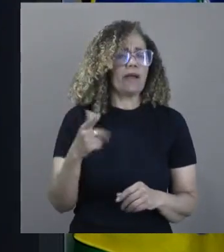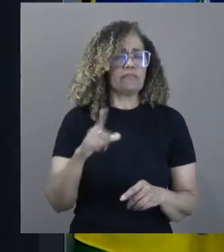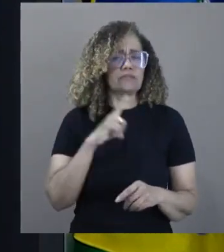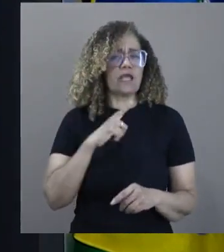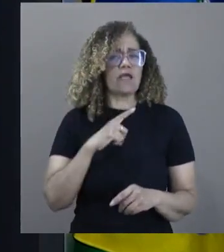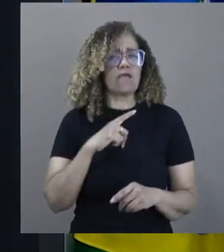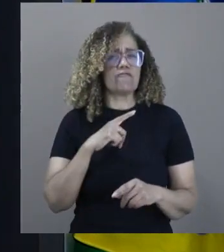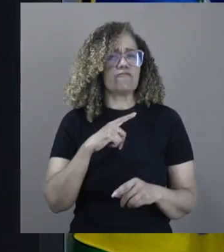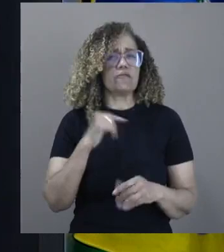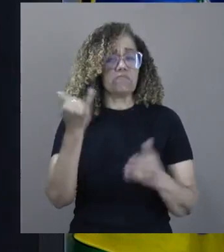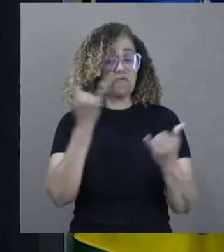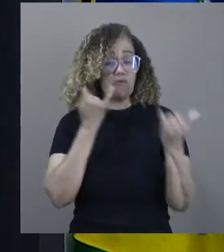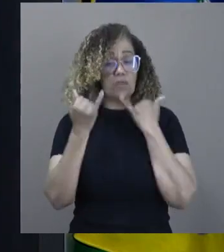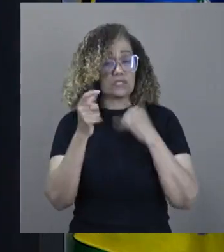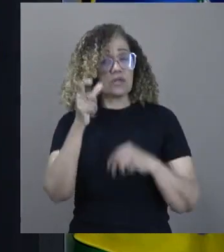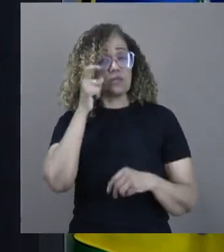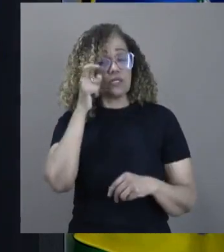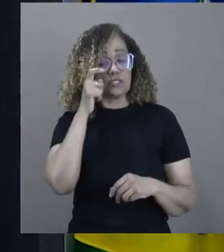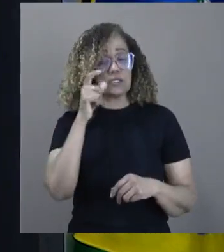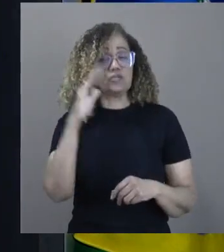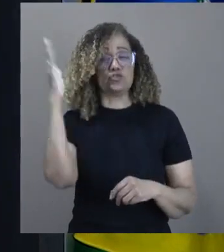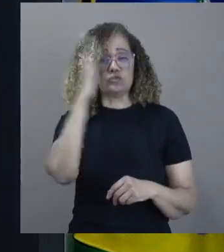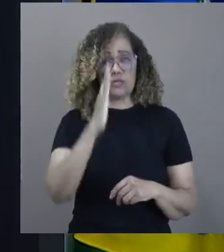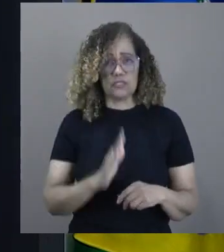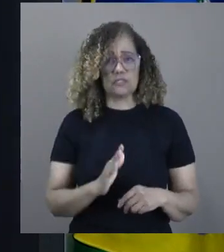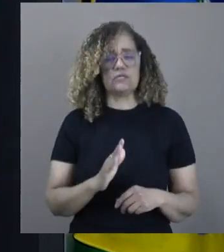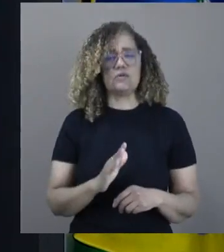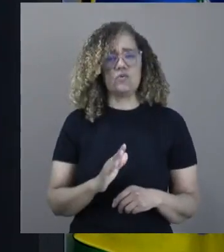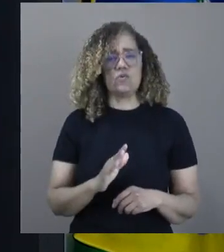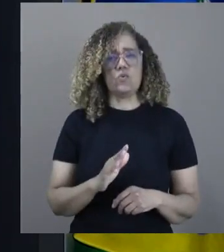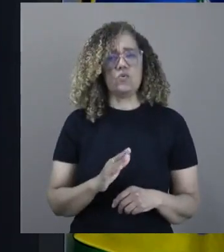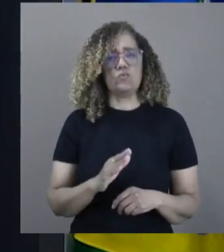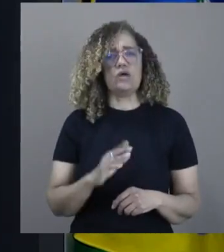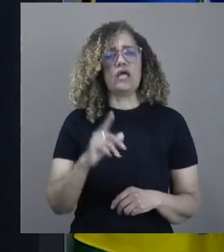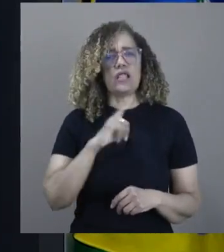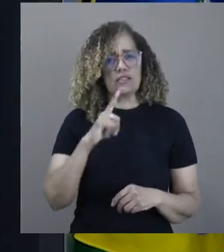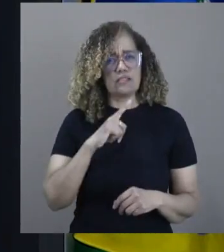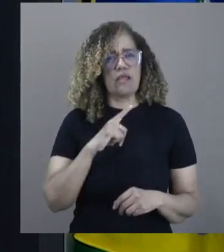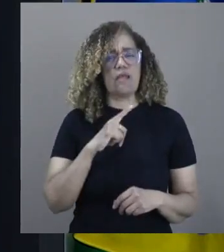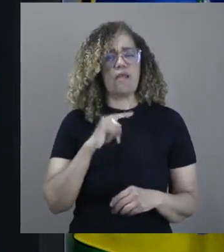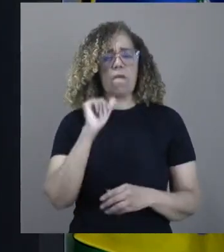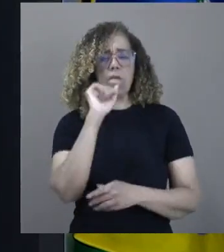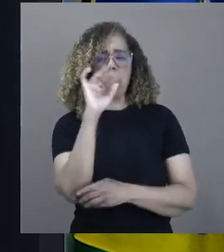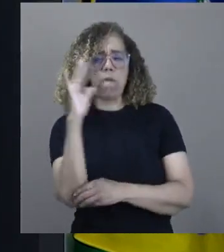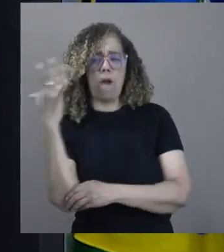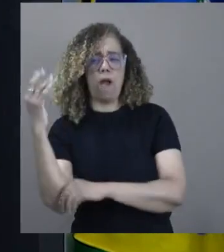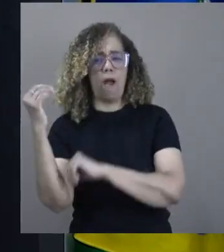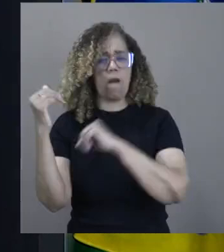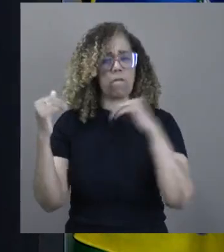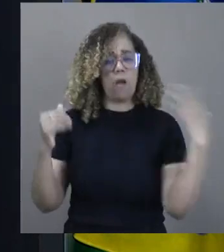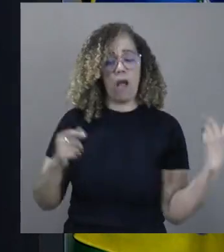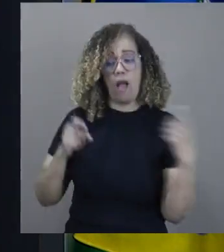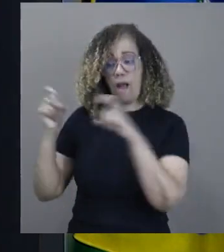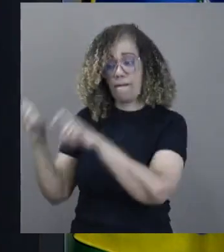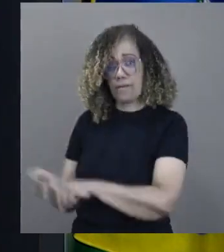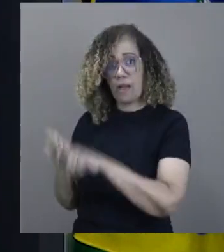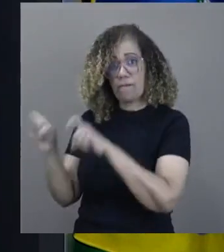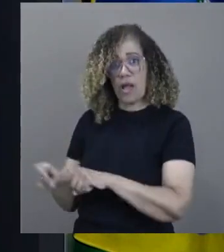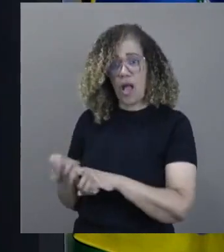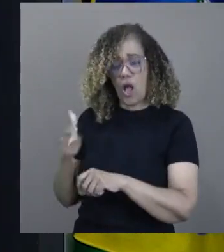Todos sabem que o Brasil tem a necessidade extraordinária de fertilizantes, porque tem uma produção agrícola